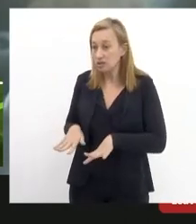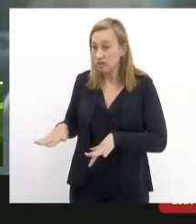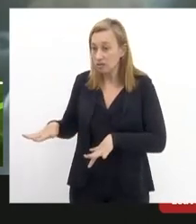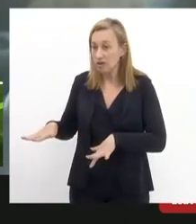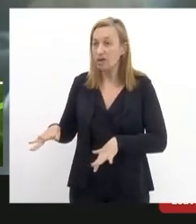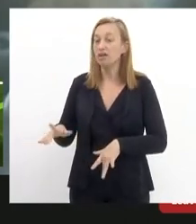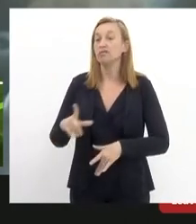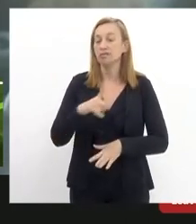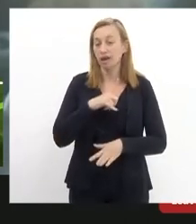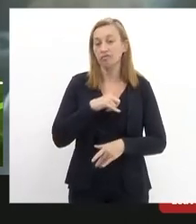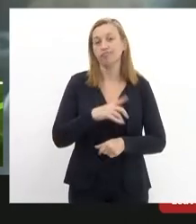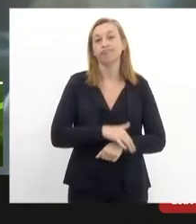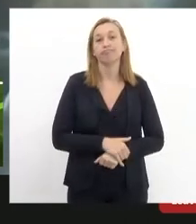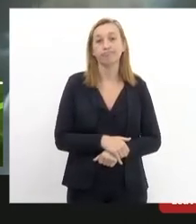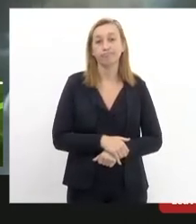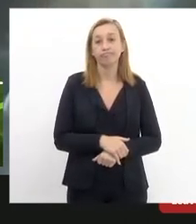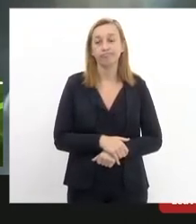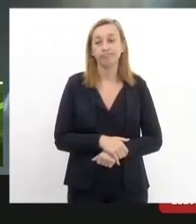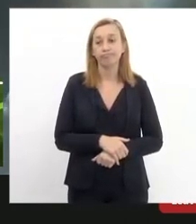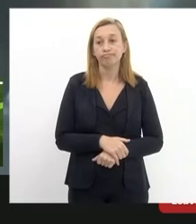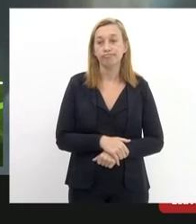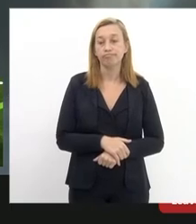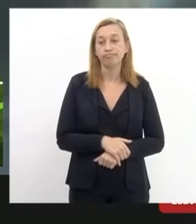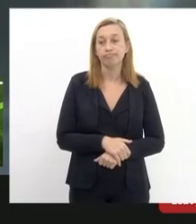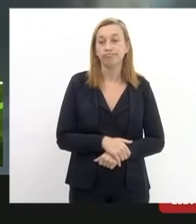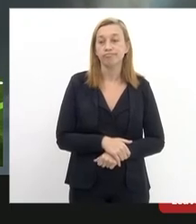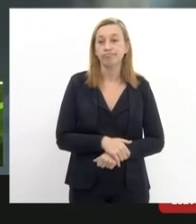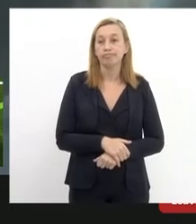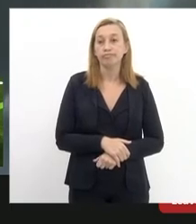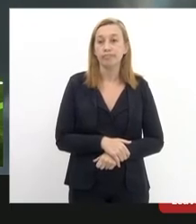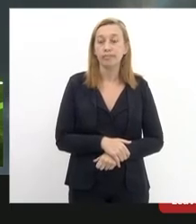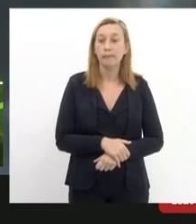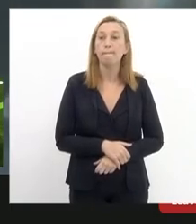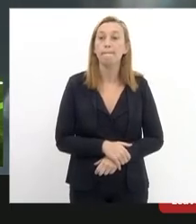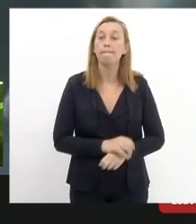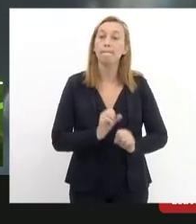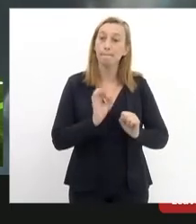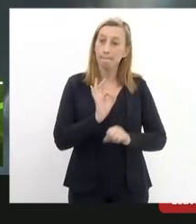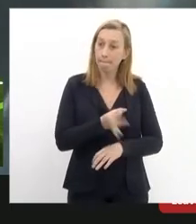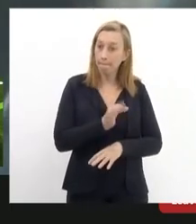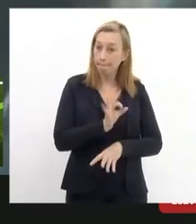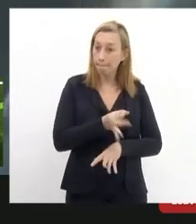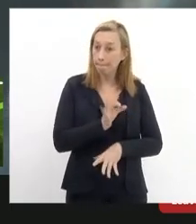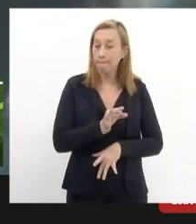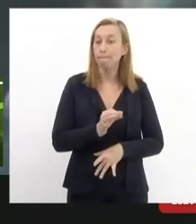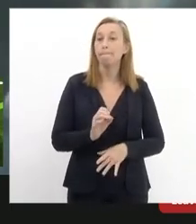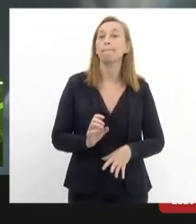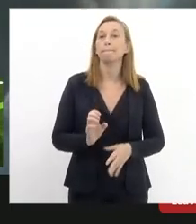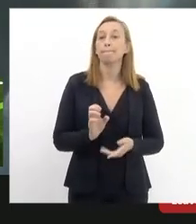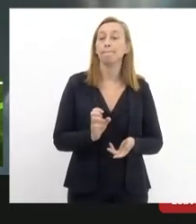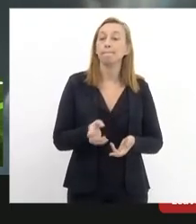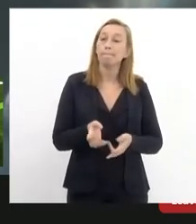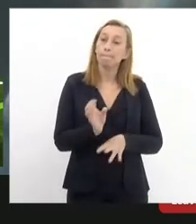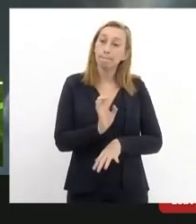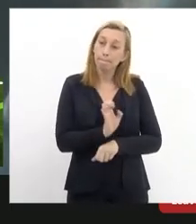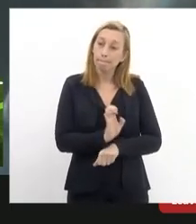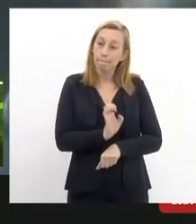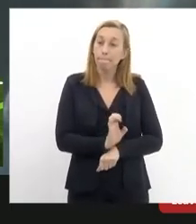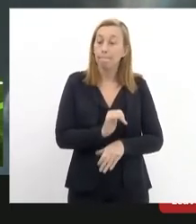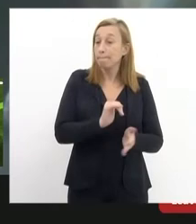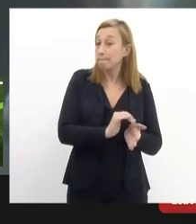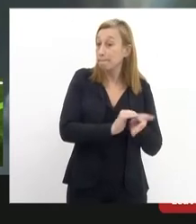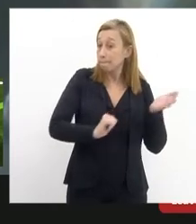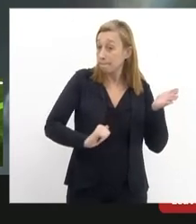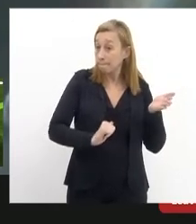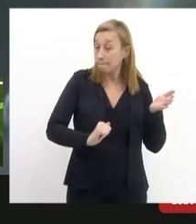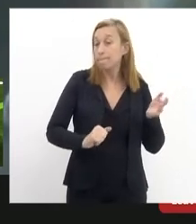vivenciam de forma bastante contundente determinante pelo Estado então tirar esse